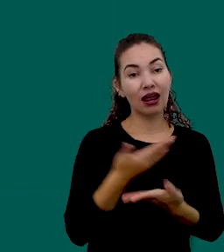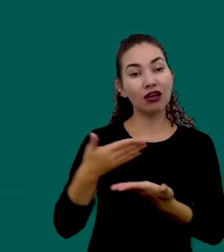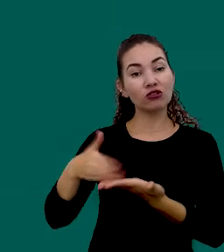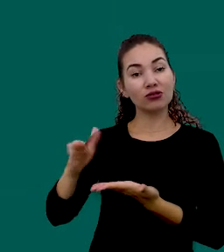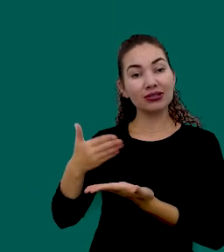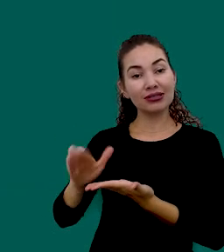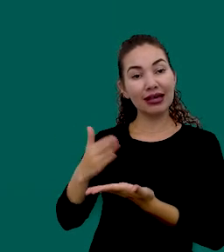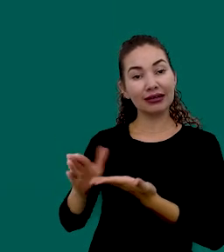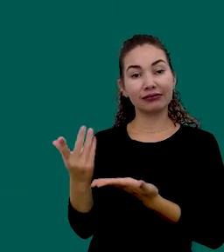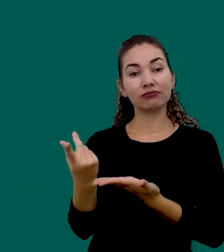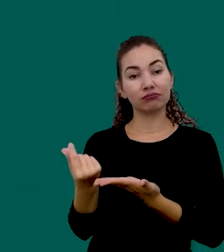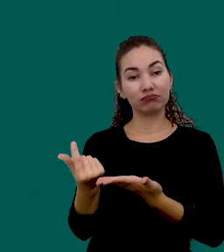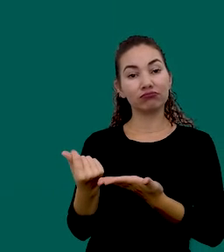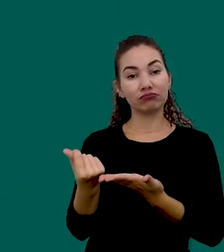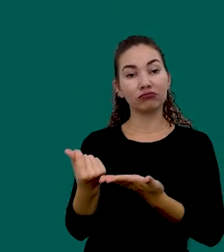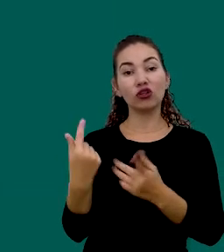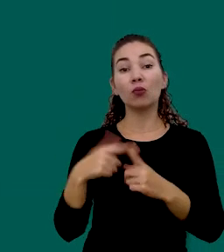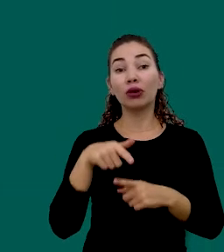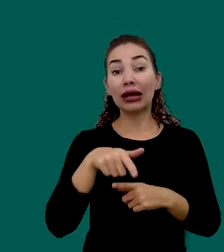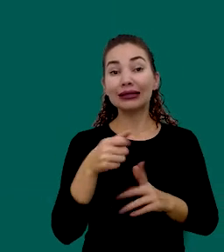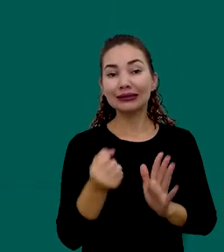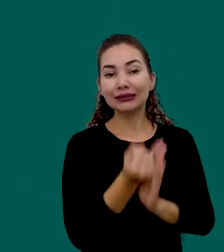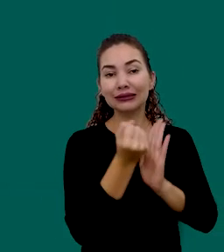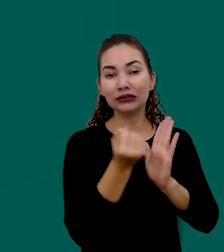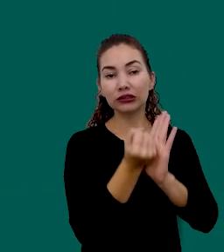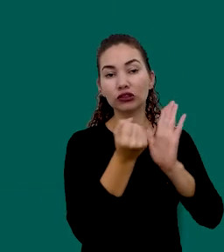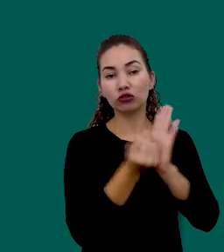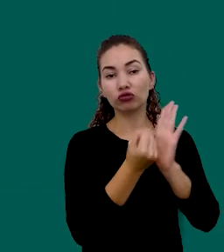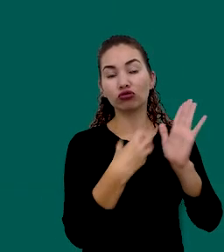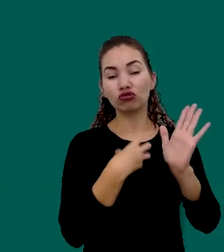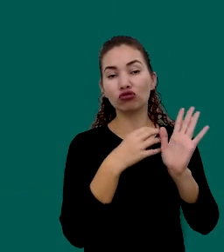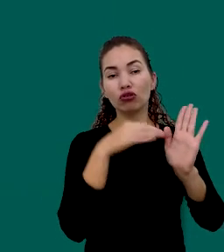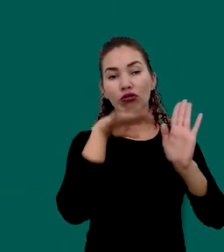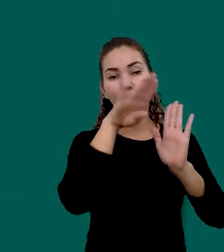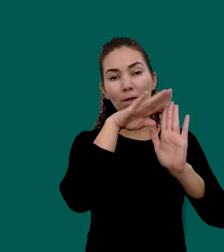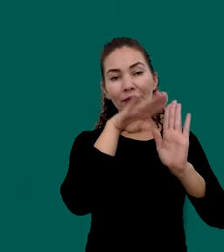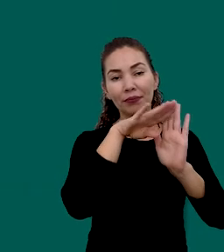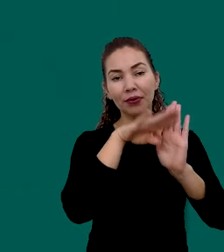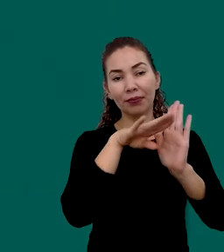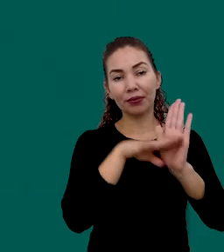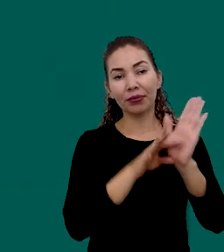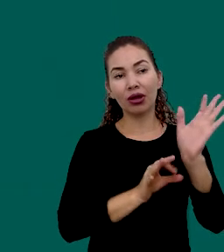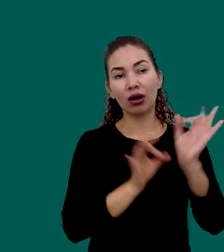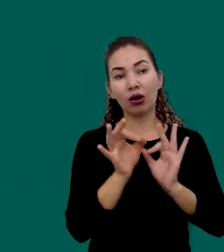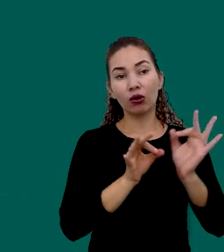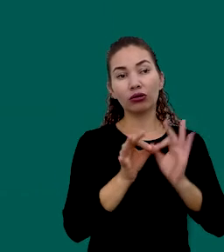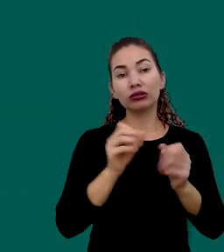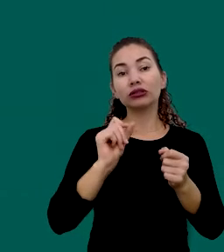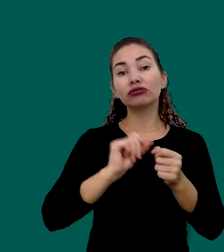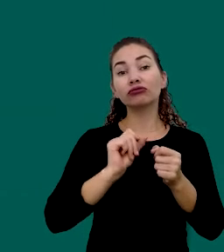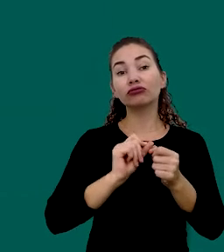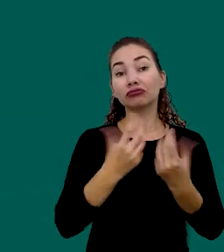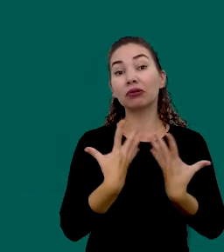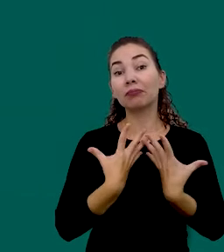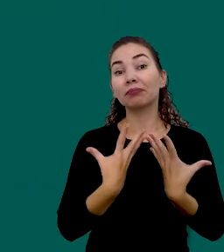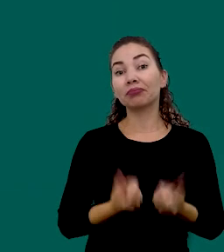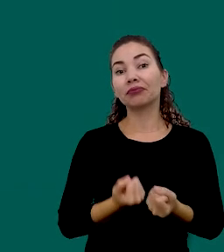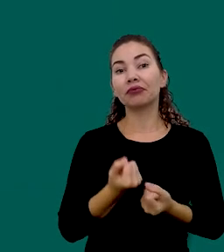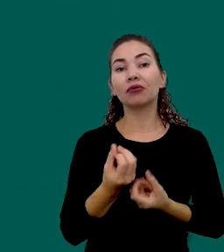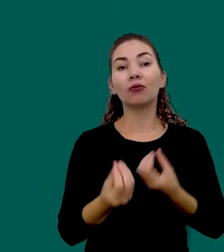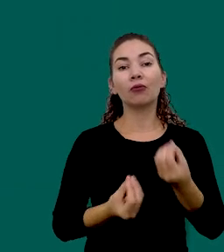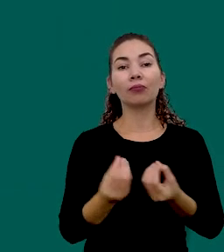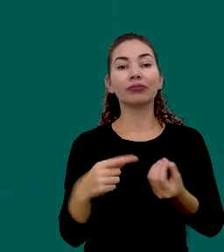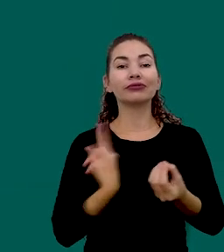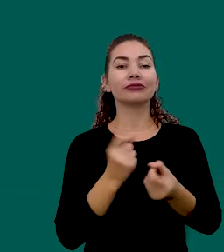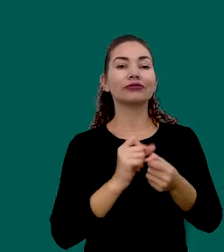Porque É esse registro De forma ordenada Organizada Que vai nos permitir Com que a gente